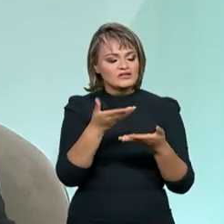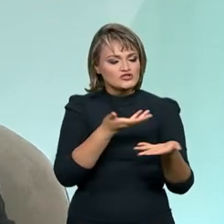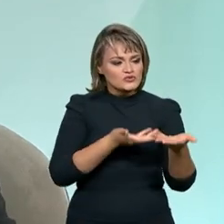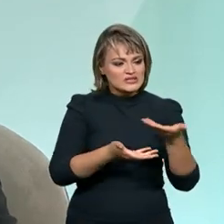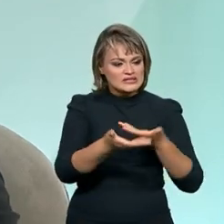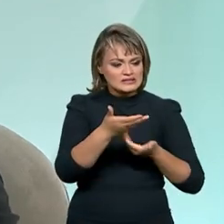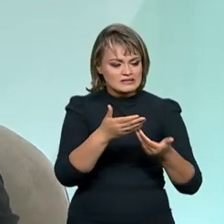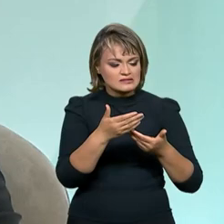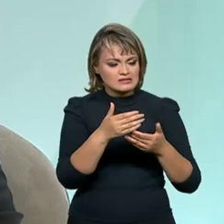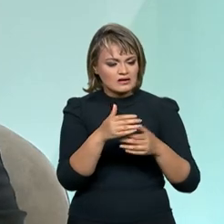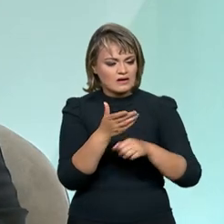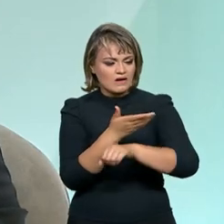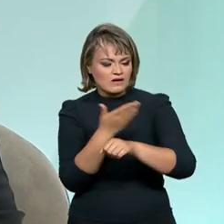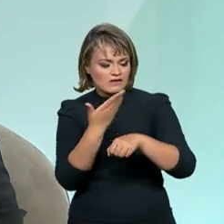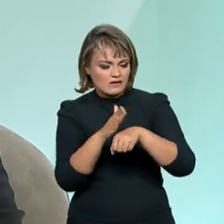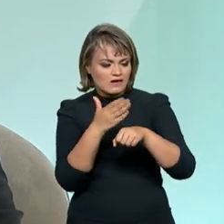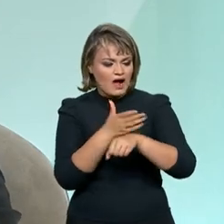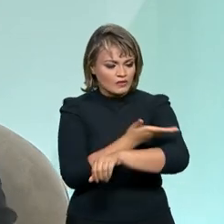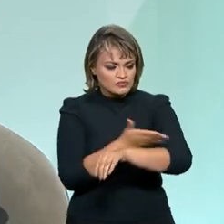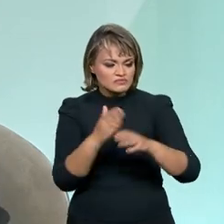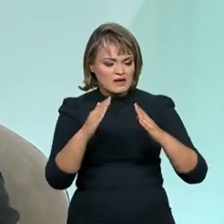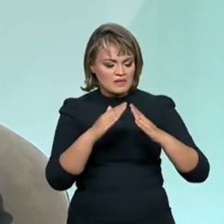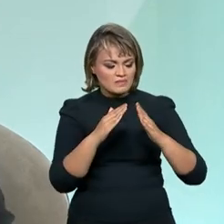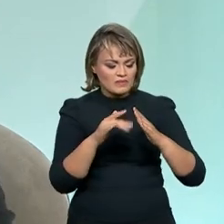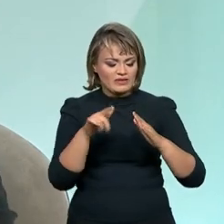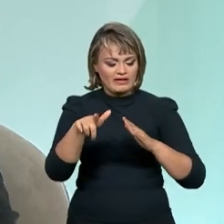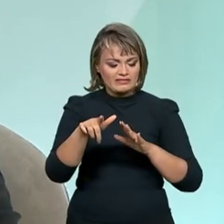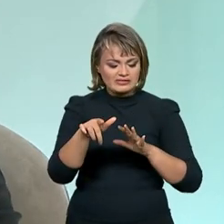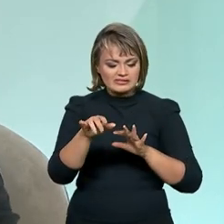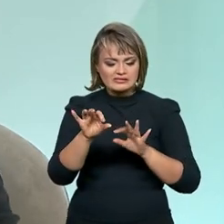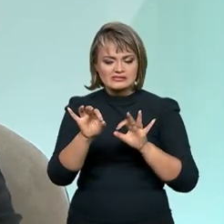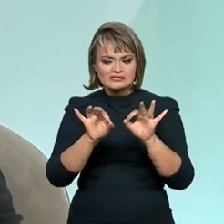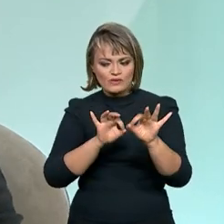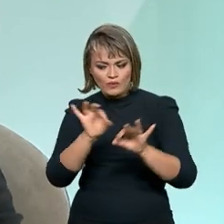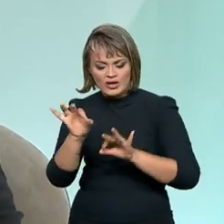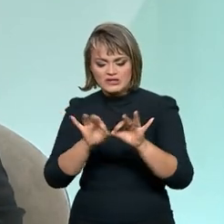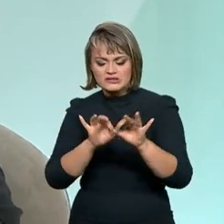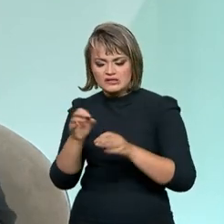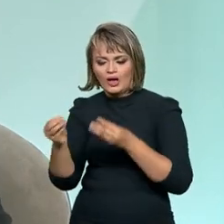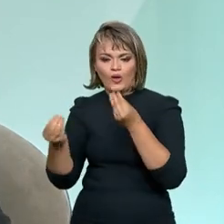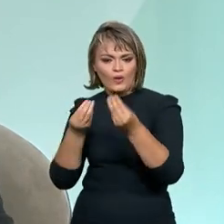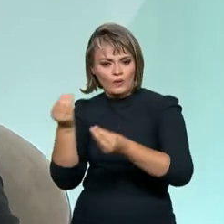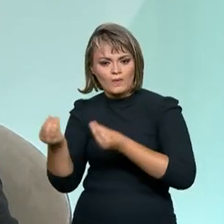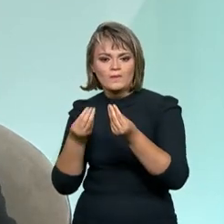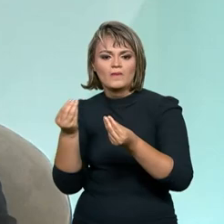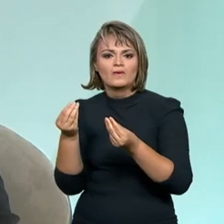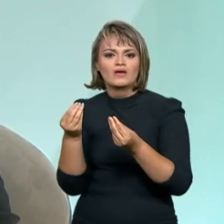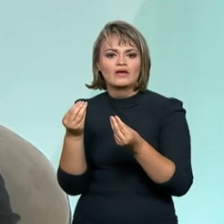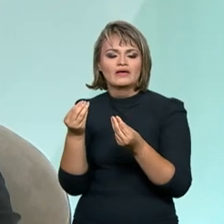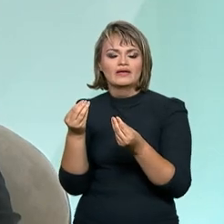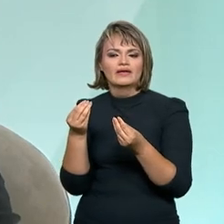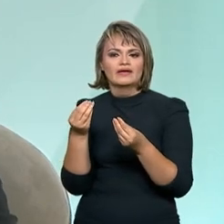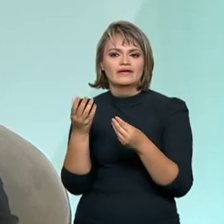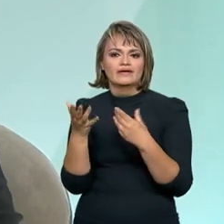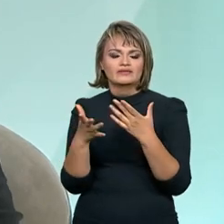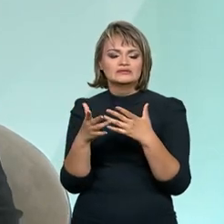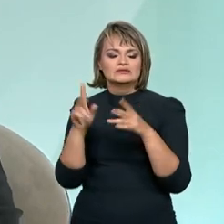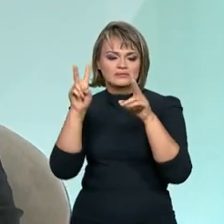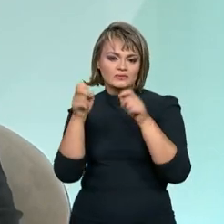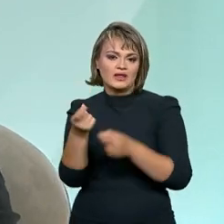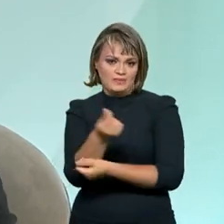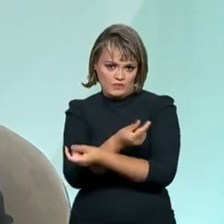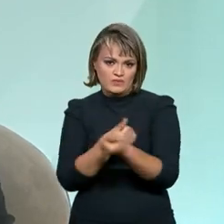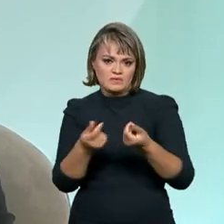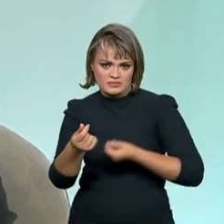urbanização e também dentro das formas de produção e de economia.